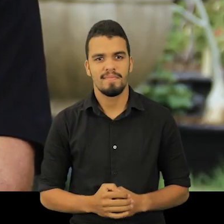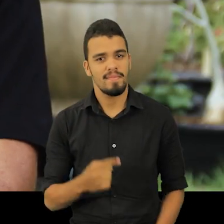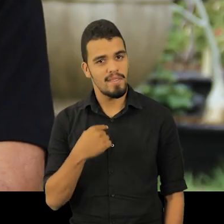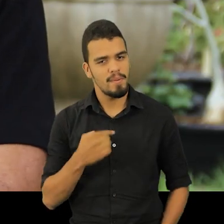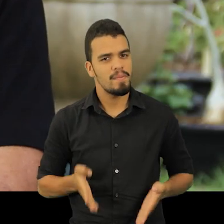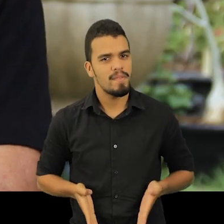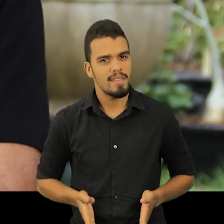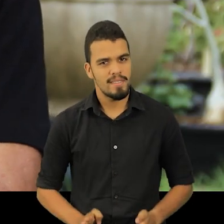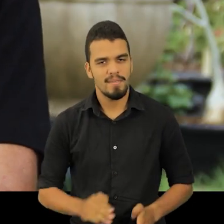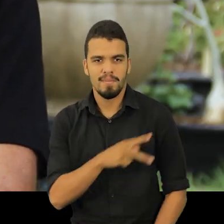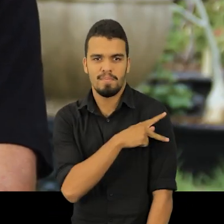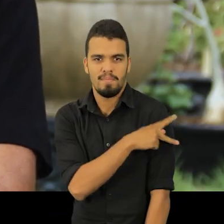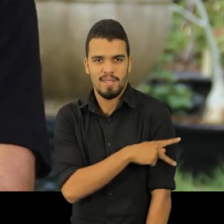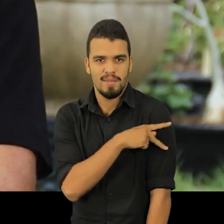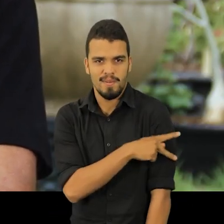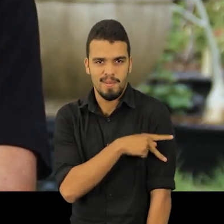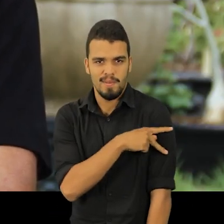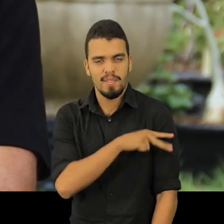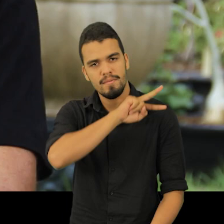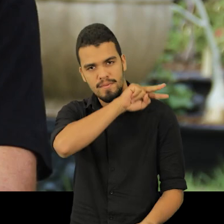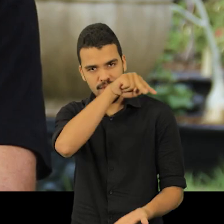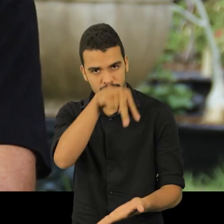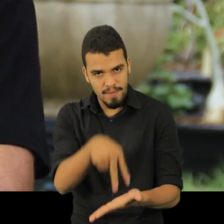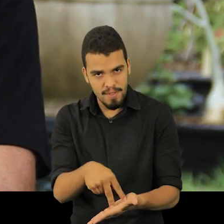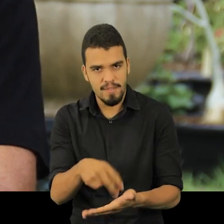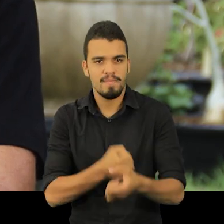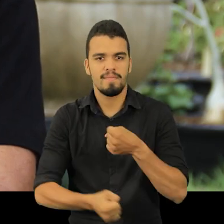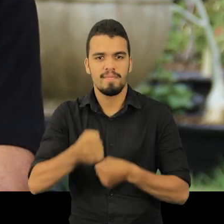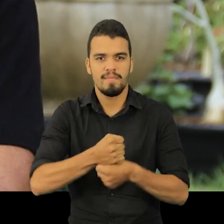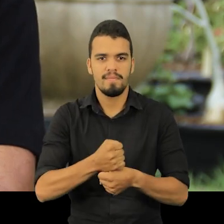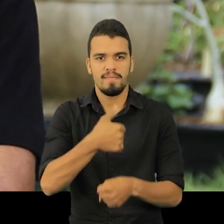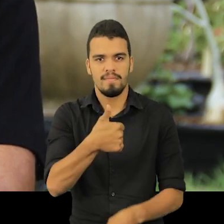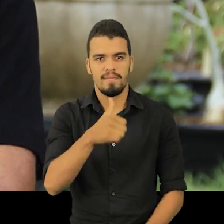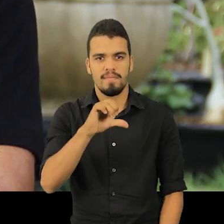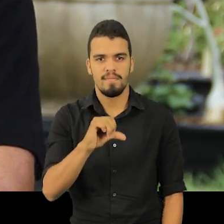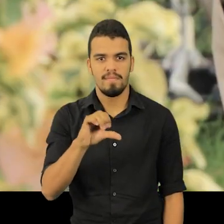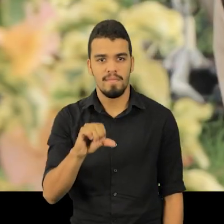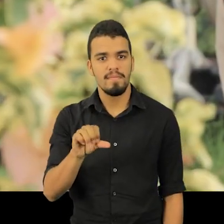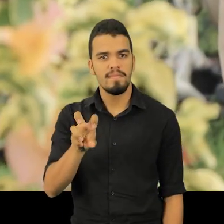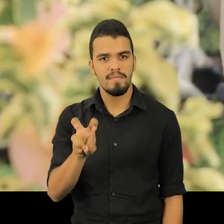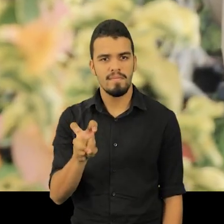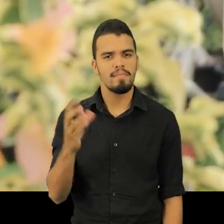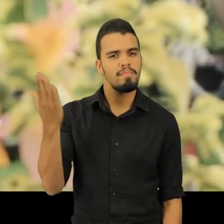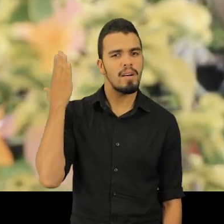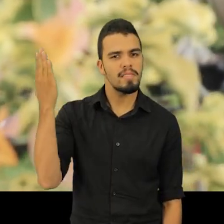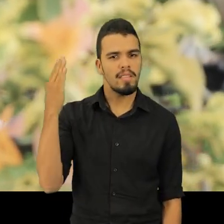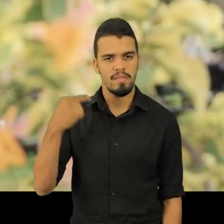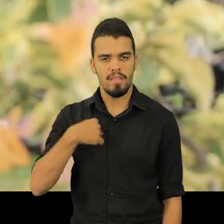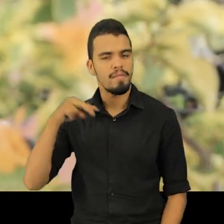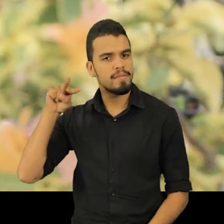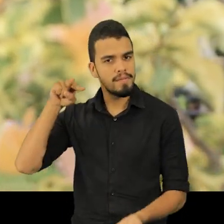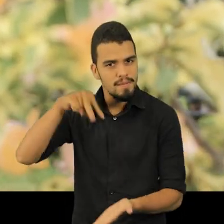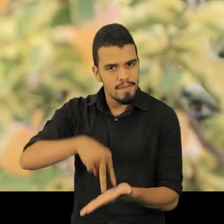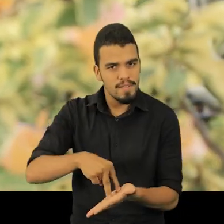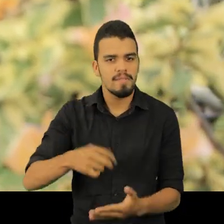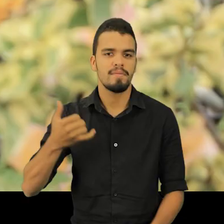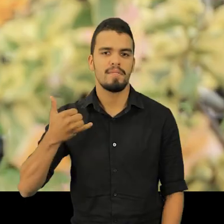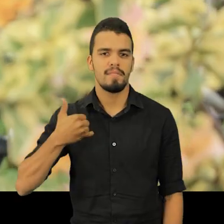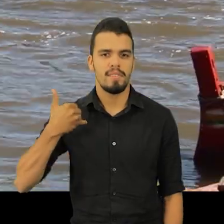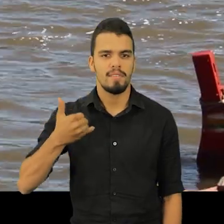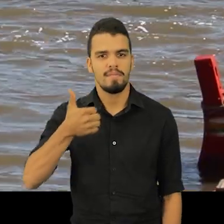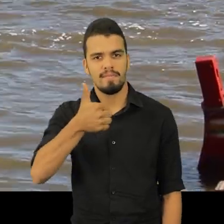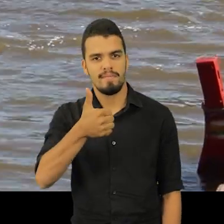Eu sou piauiense, vim do Piauí para cá em 1995, na época com apenas 17